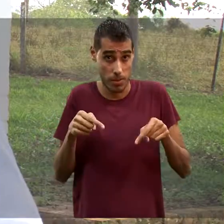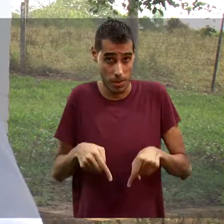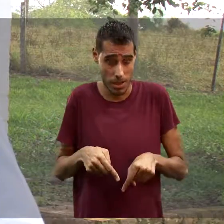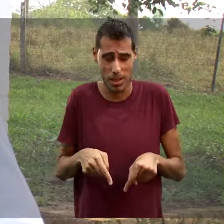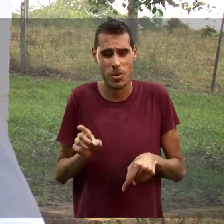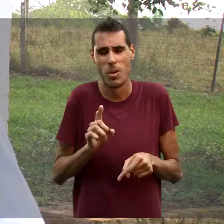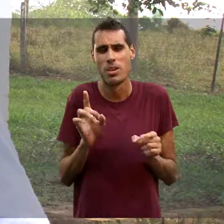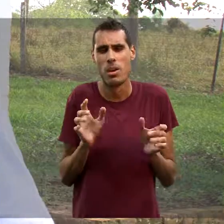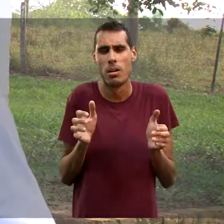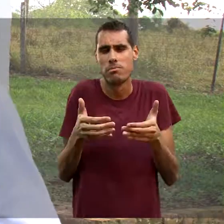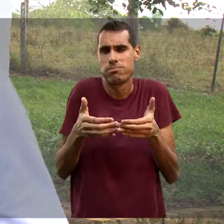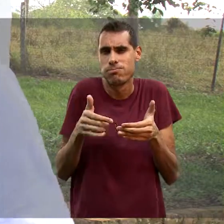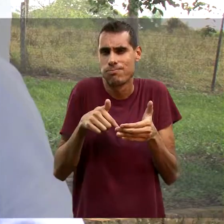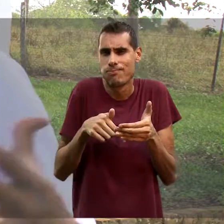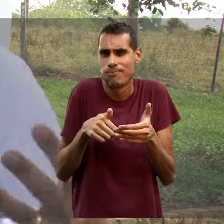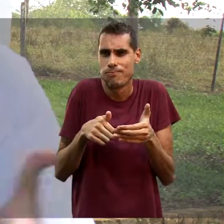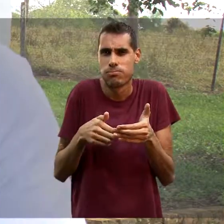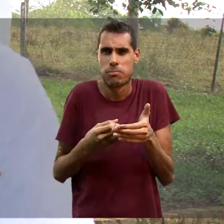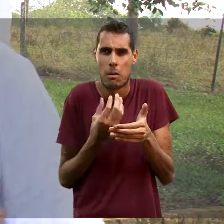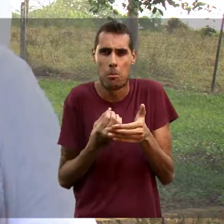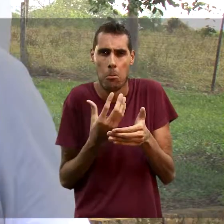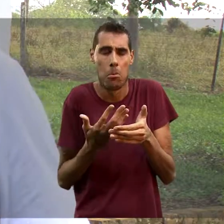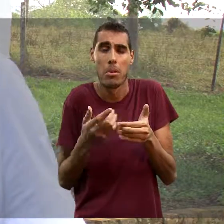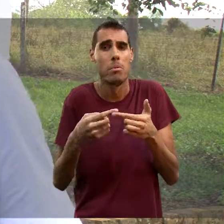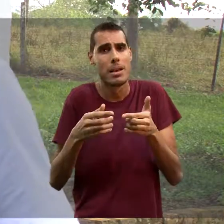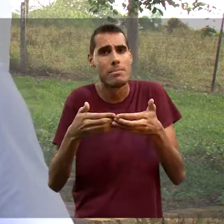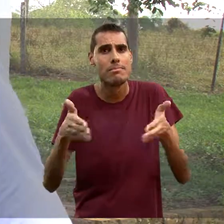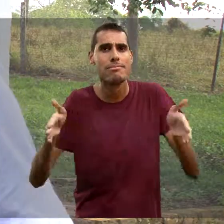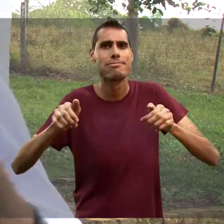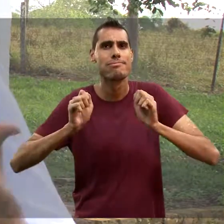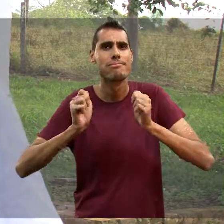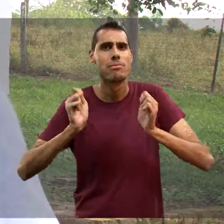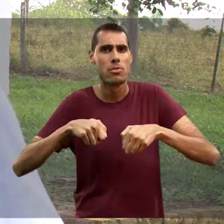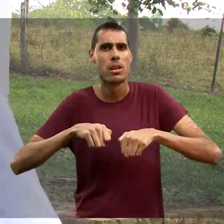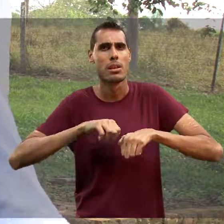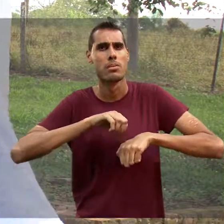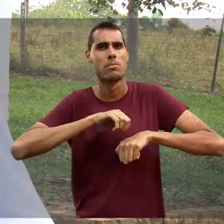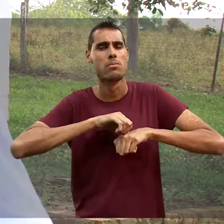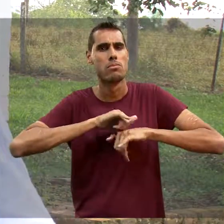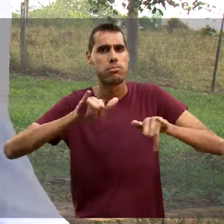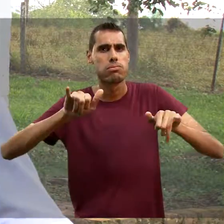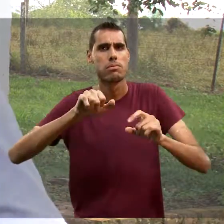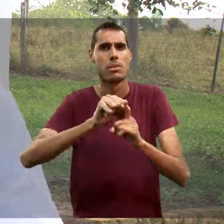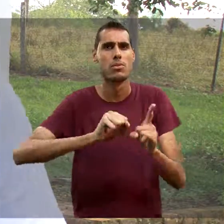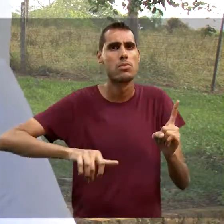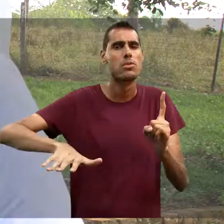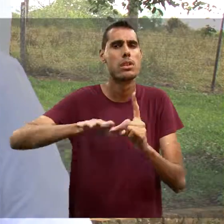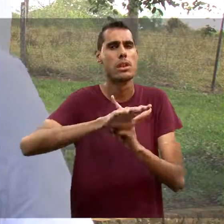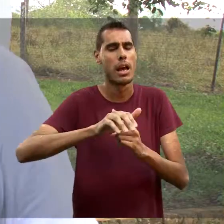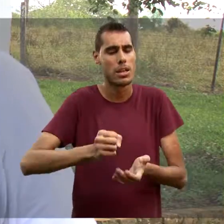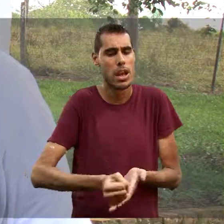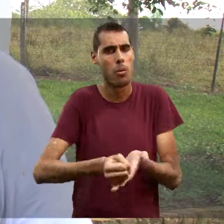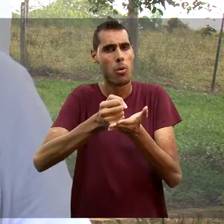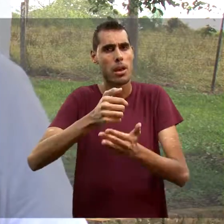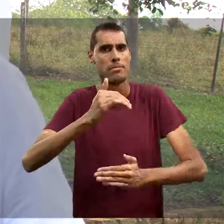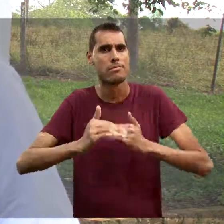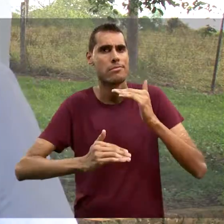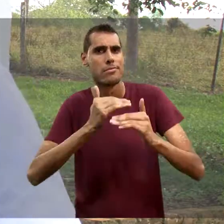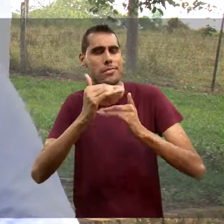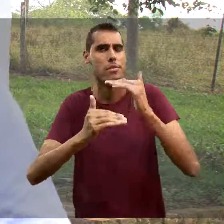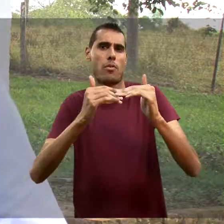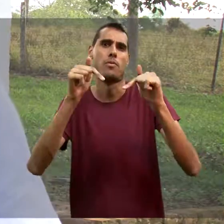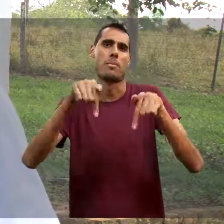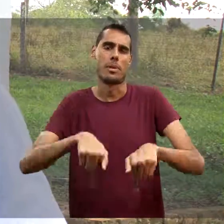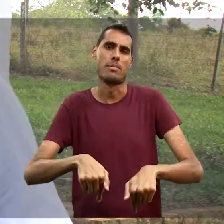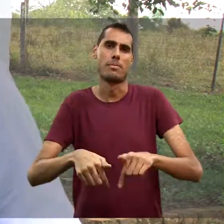aqui na universidade não fique restrita às suas porteiras, à sua cerca, e sim que também extravasse em direção à sociedade,